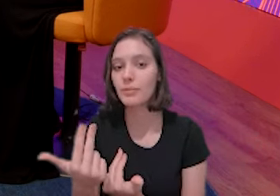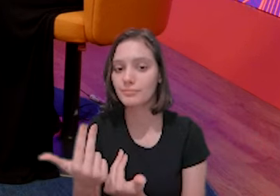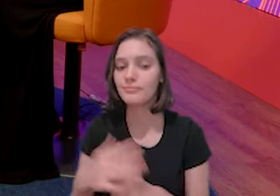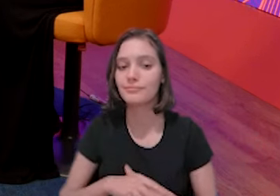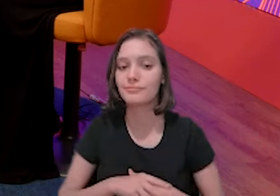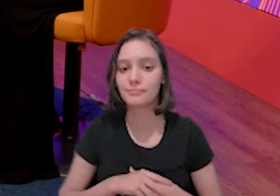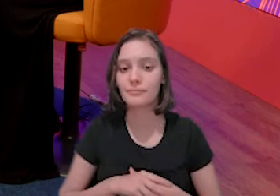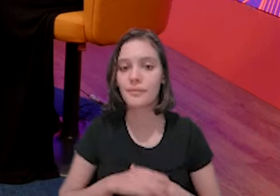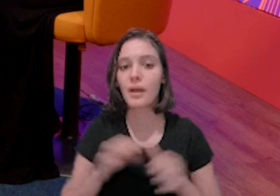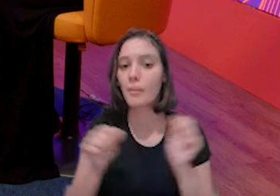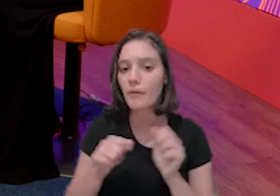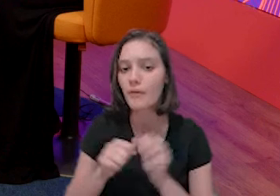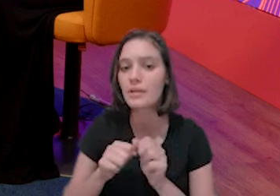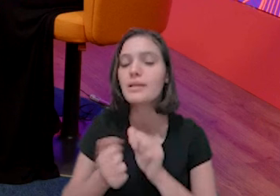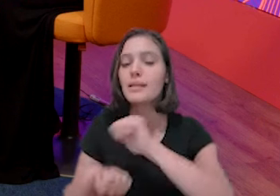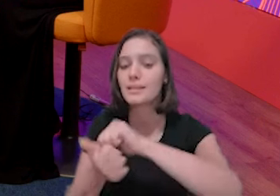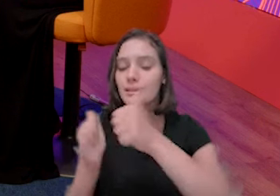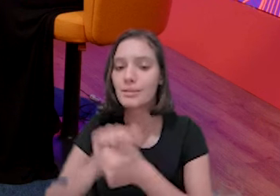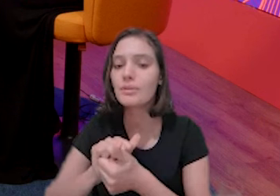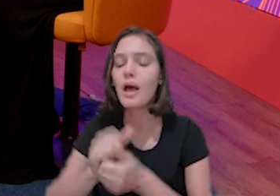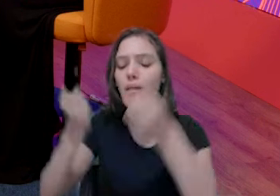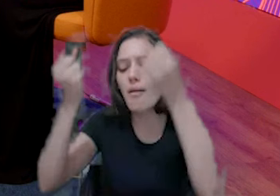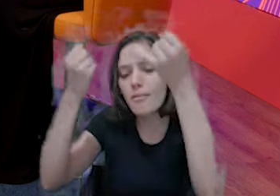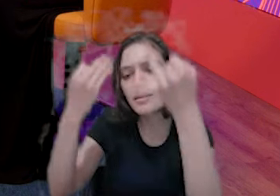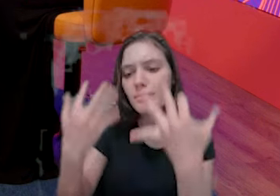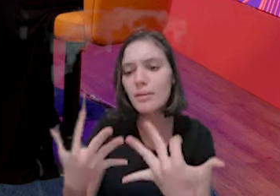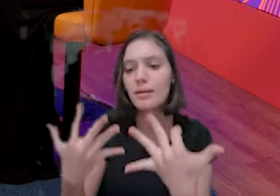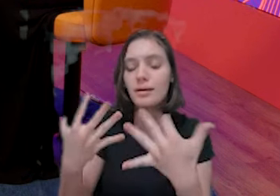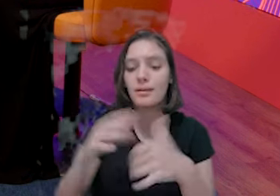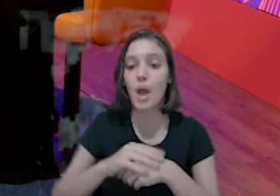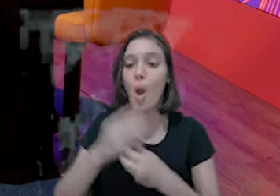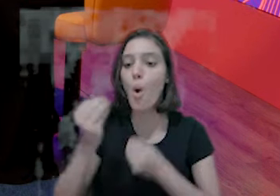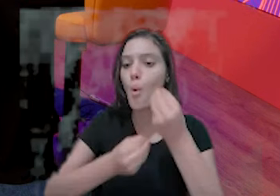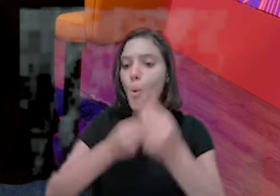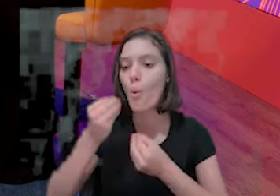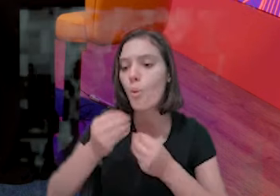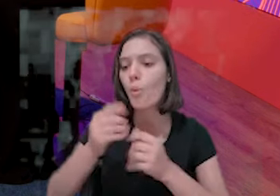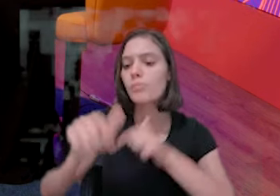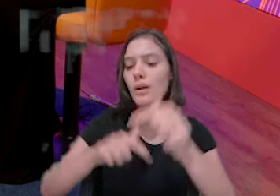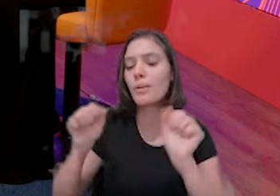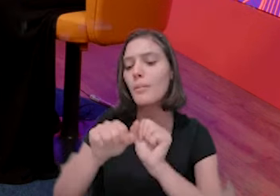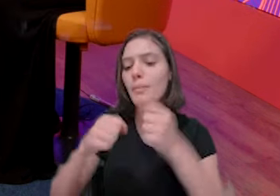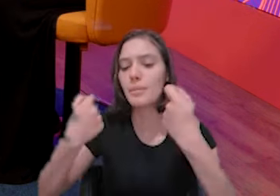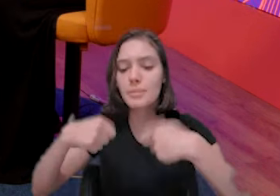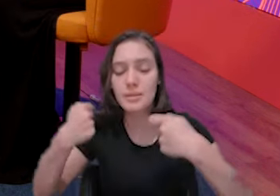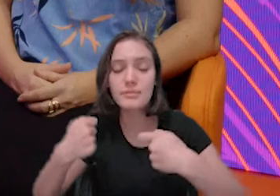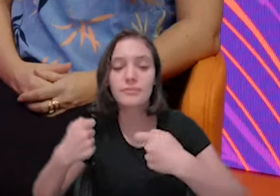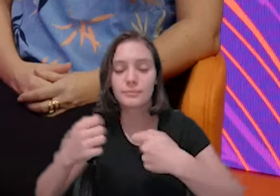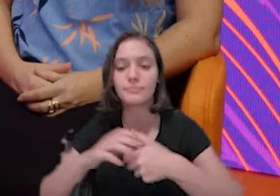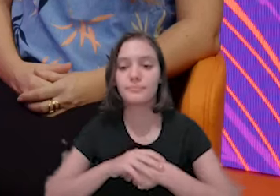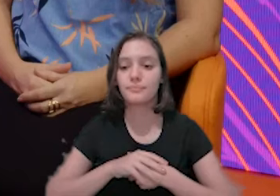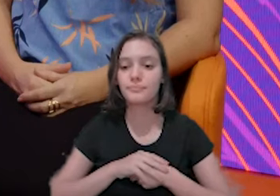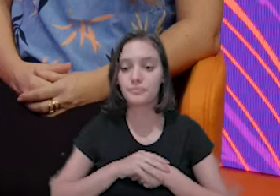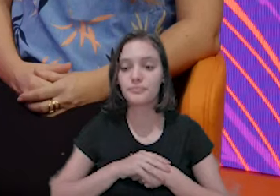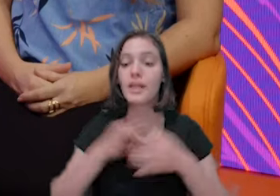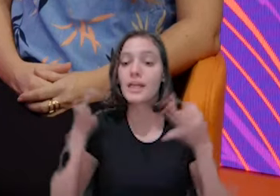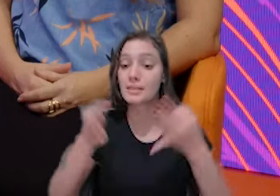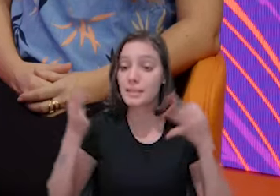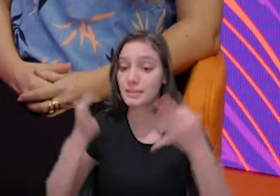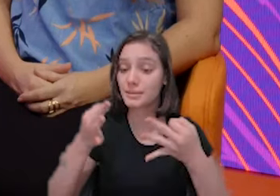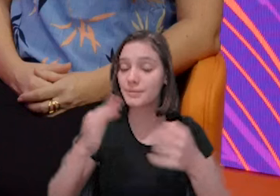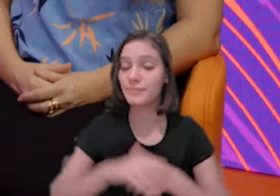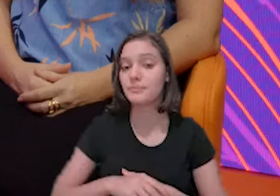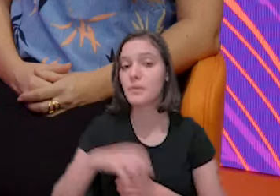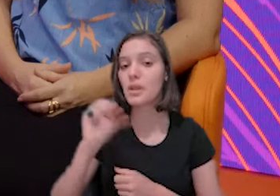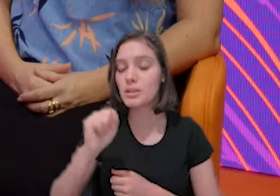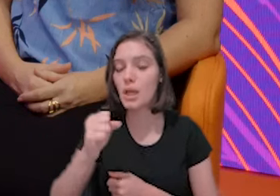serviços devem ser realizados. Com certeza. Tem dos dois lados também, temos brasileiros, estrangeiros e